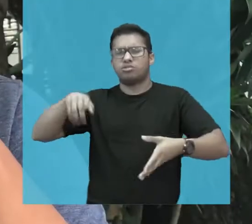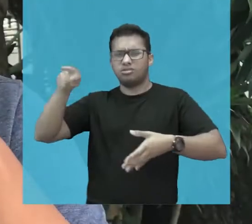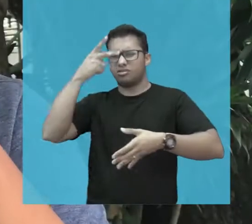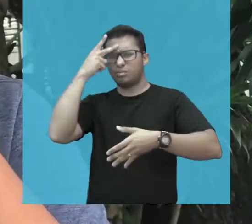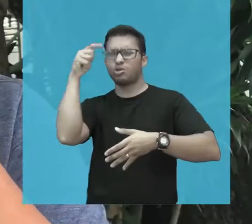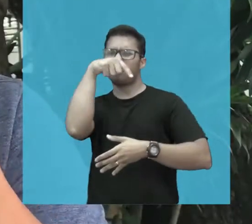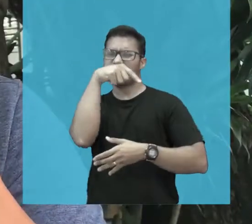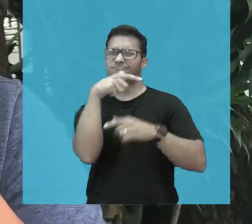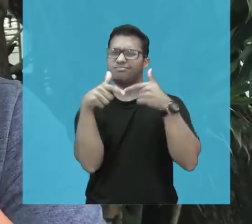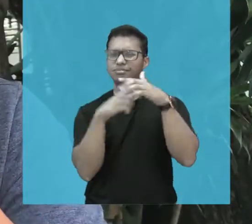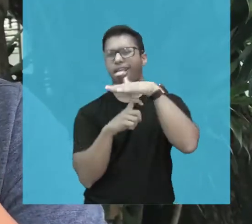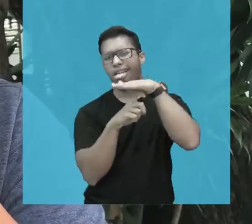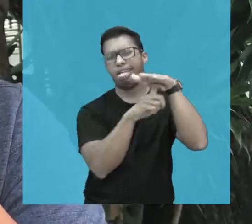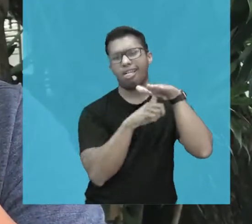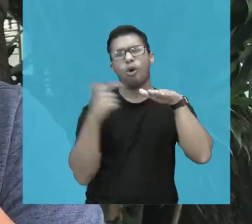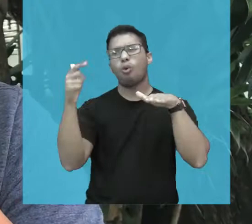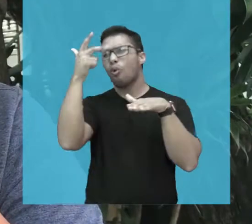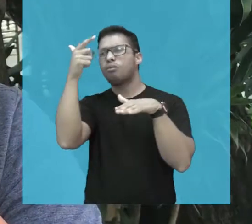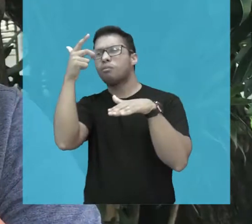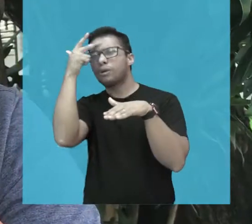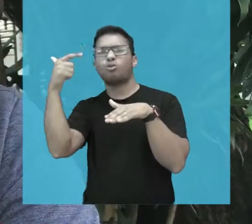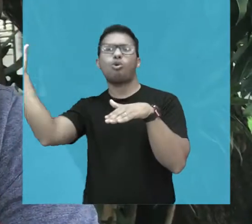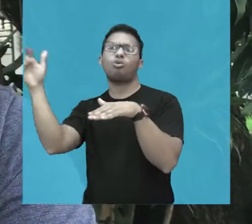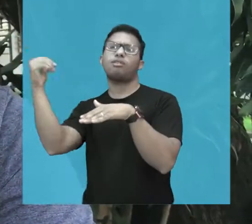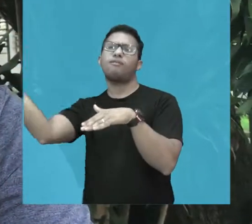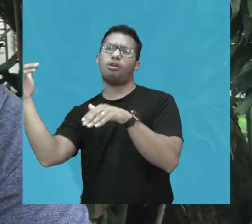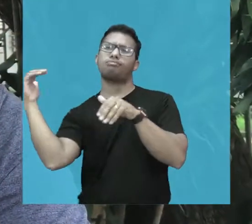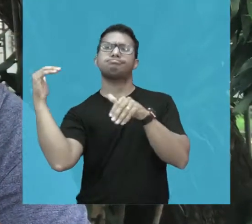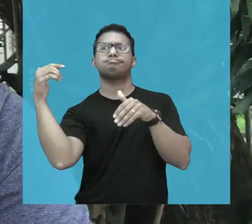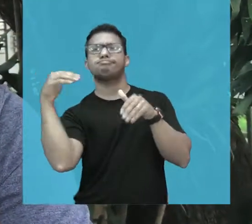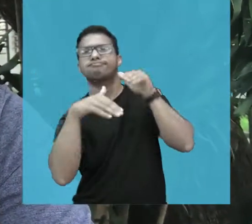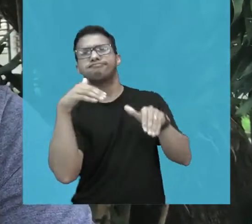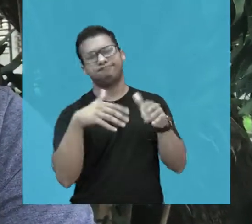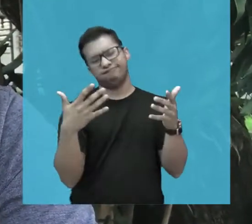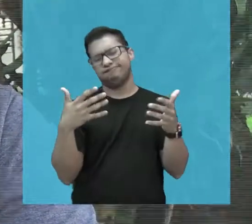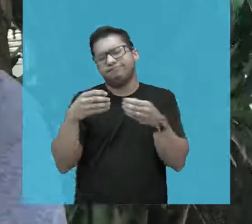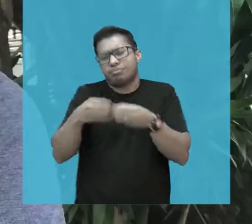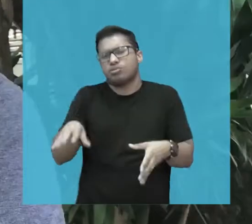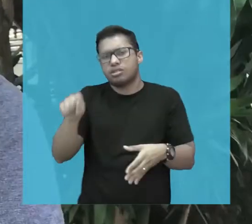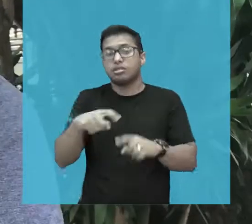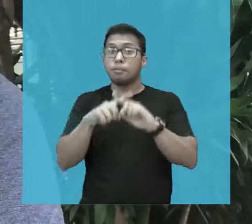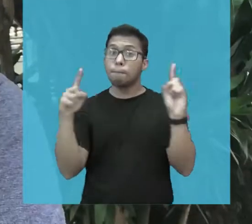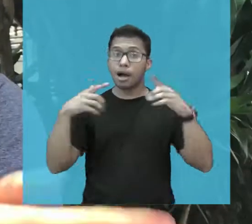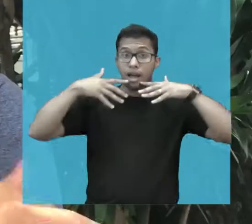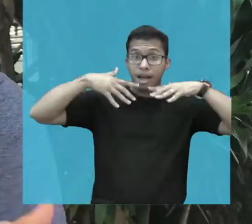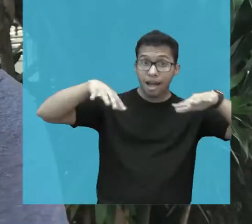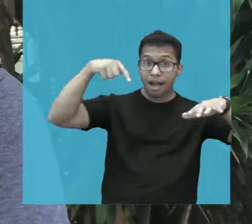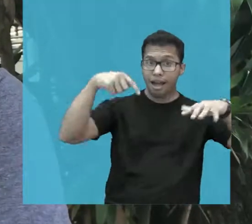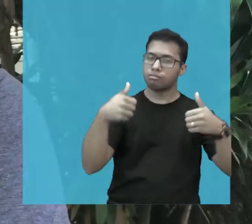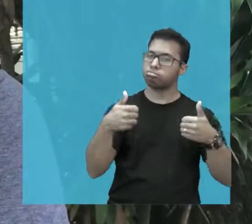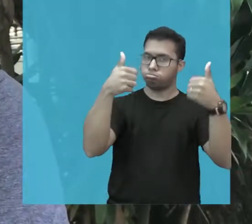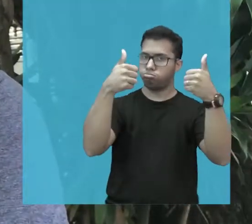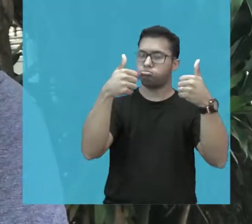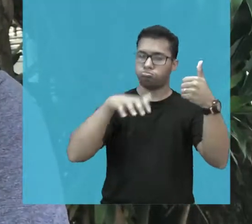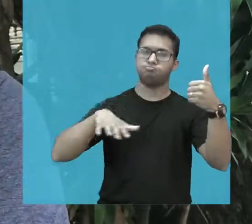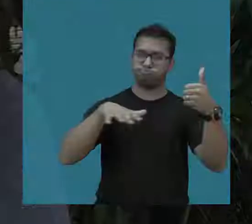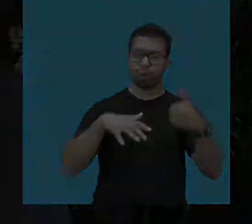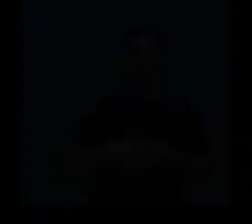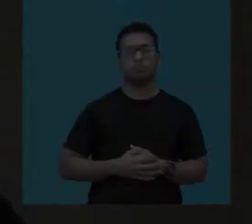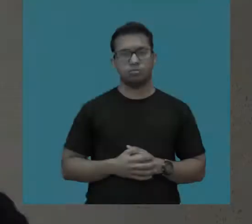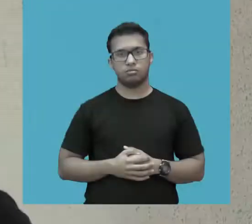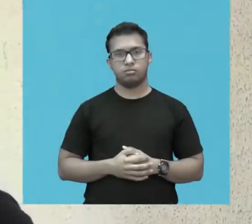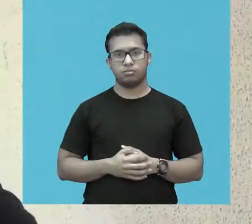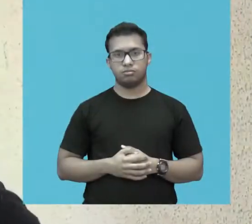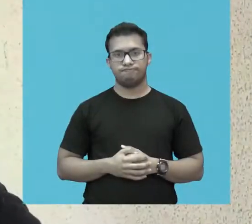que prejudica, sim, os comerciantes por conta do acesso, mas ao mesmo tempo vai beneficiar o meio